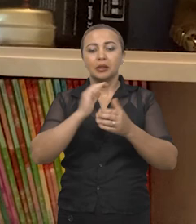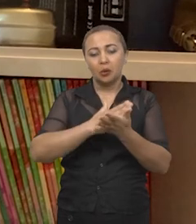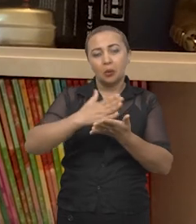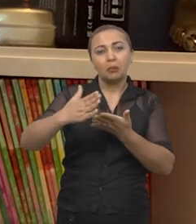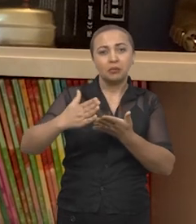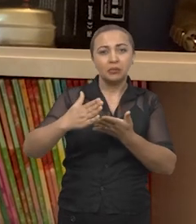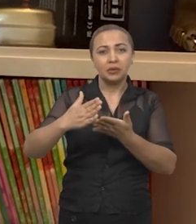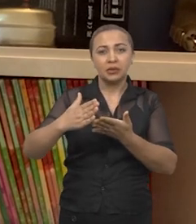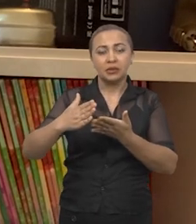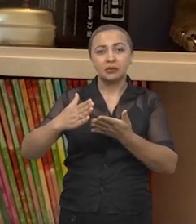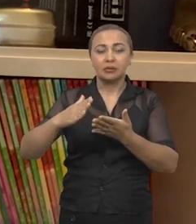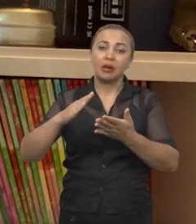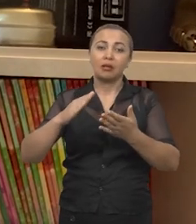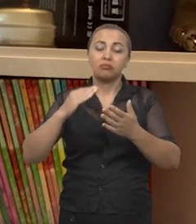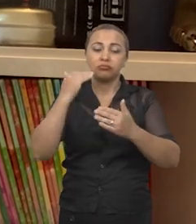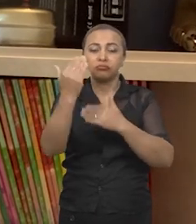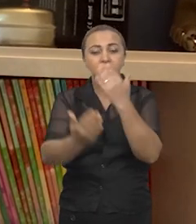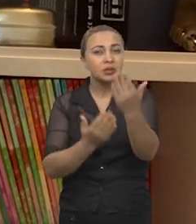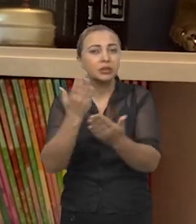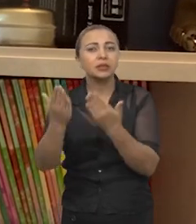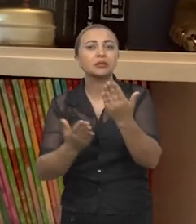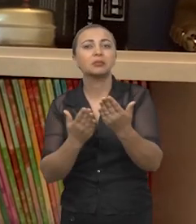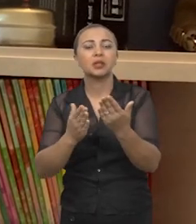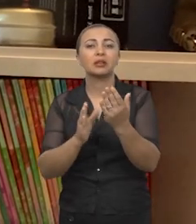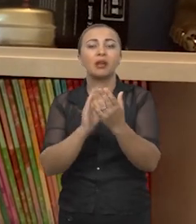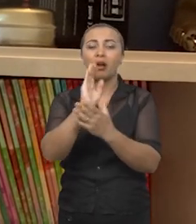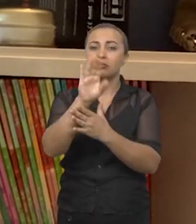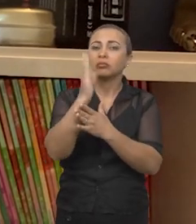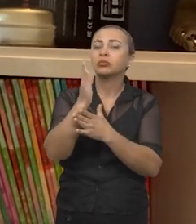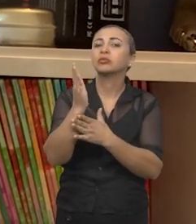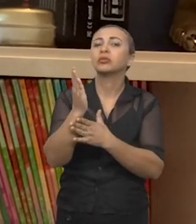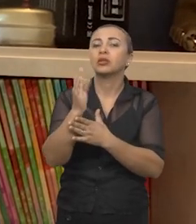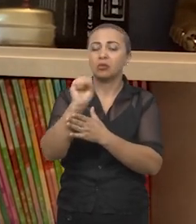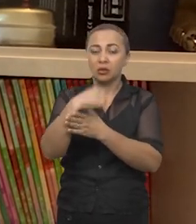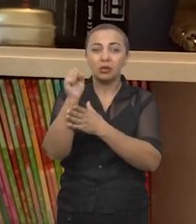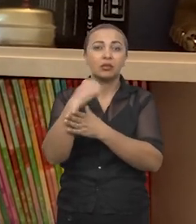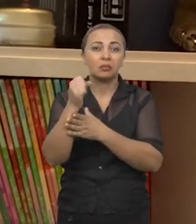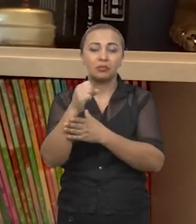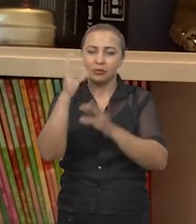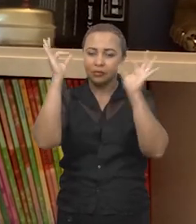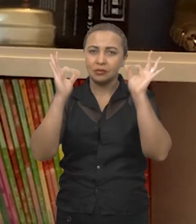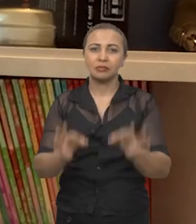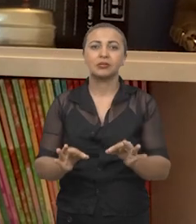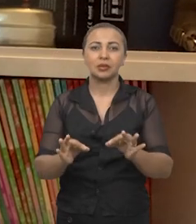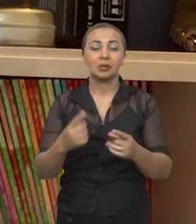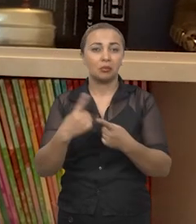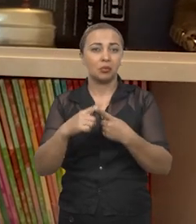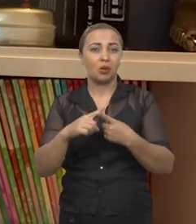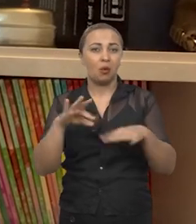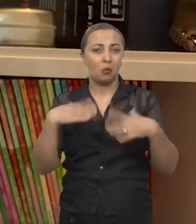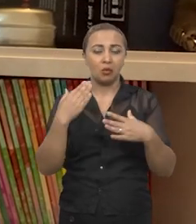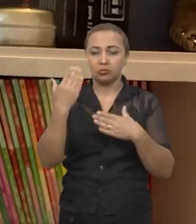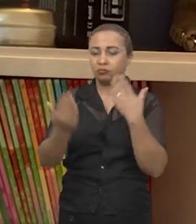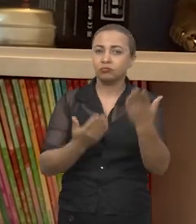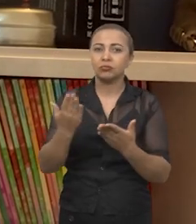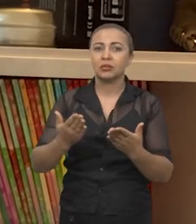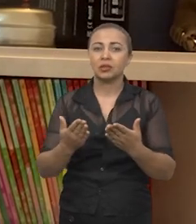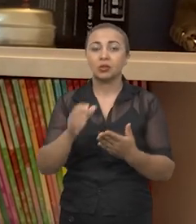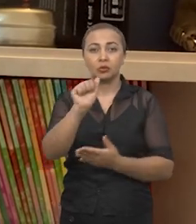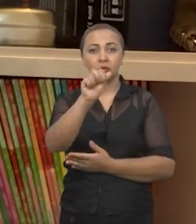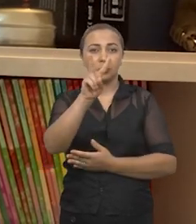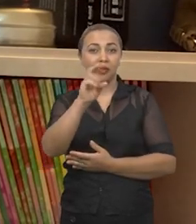instituir o tratamento correto a terapêutica correta além do que quando se trata de um AVC isquêmico